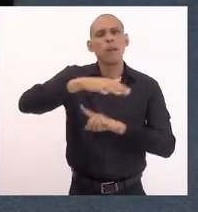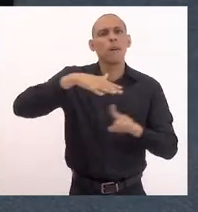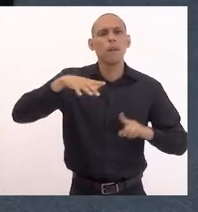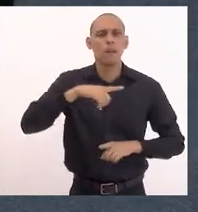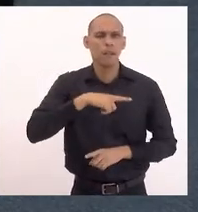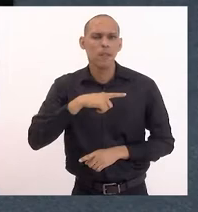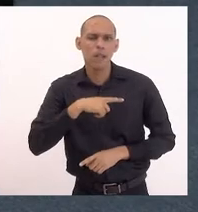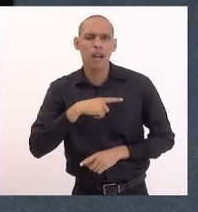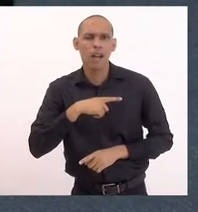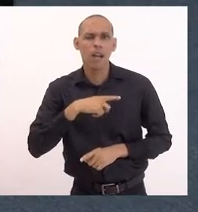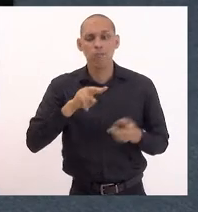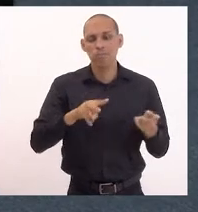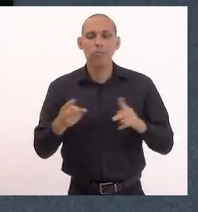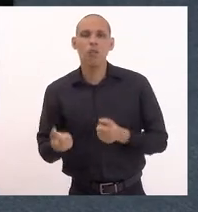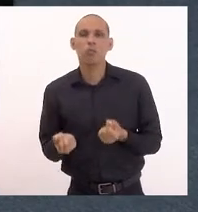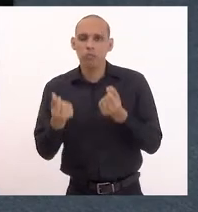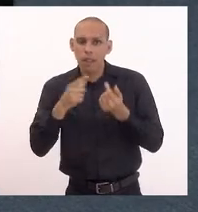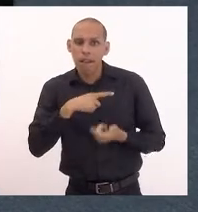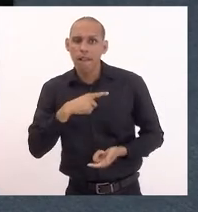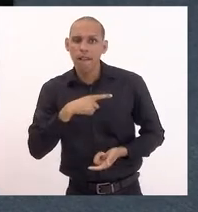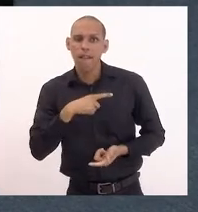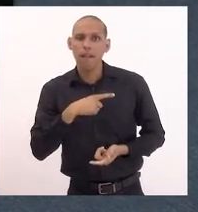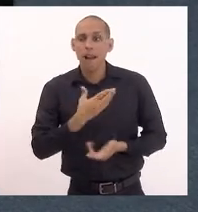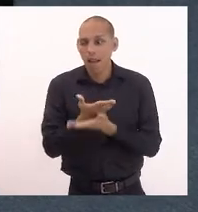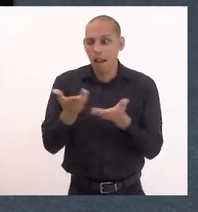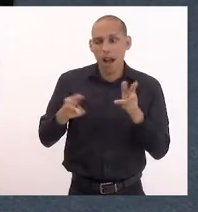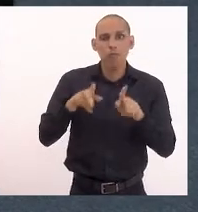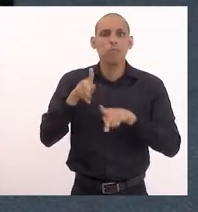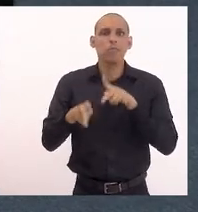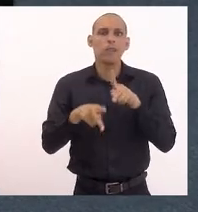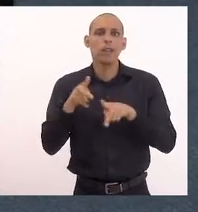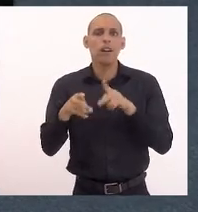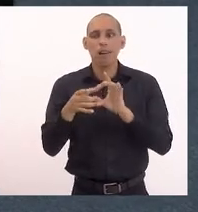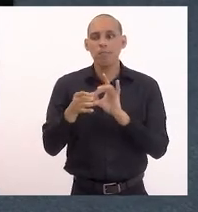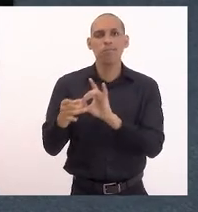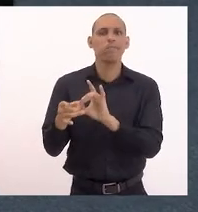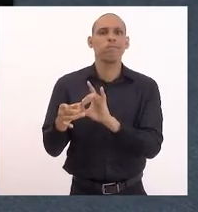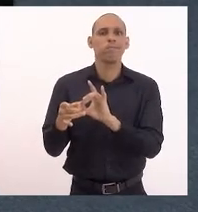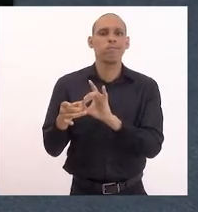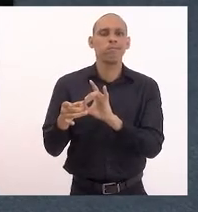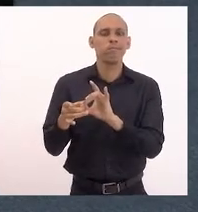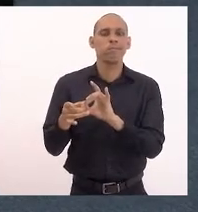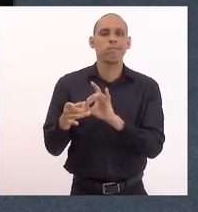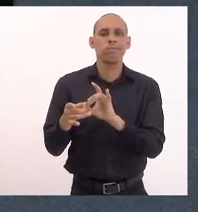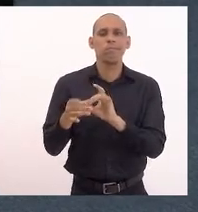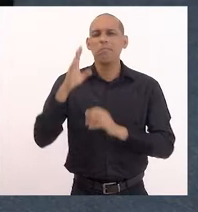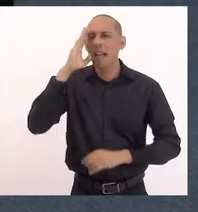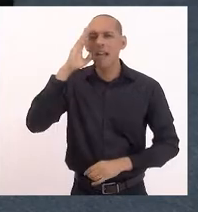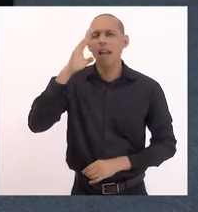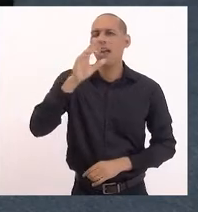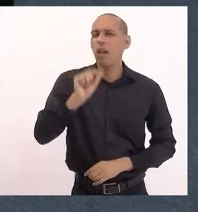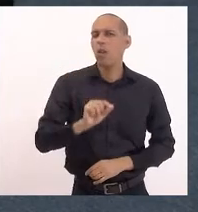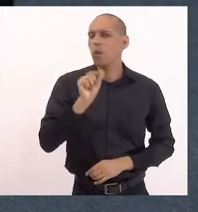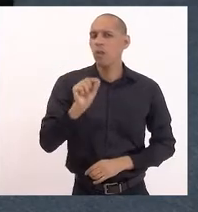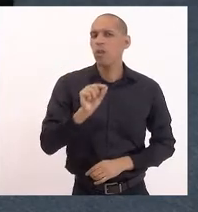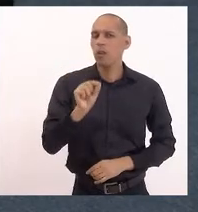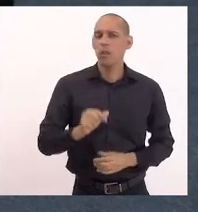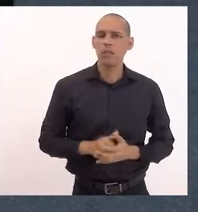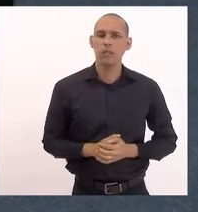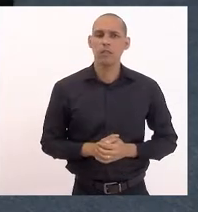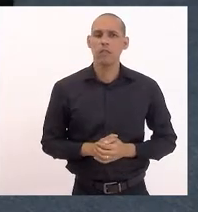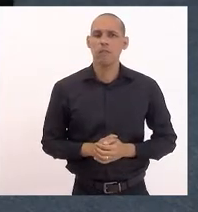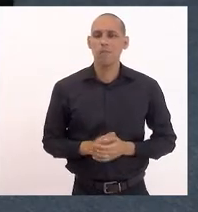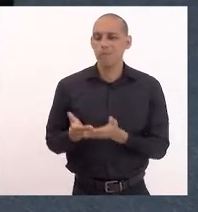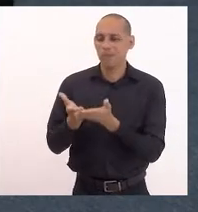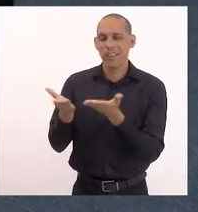renda, a qual essas populações estão vinculadas, especialmente como esses